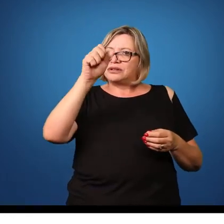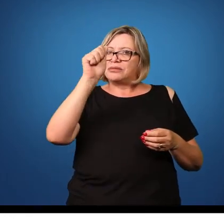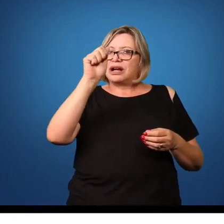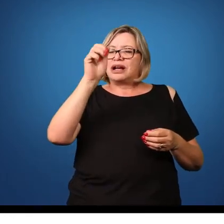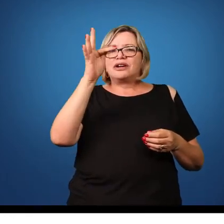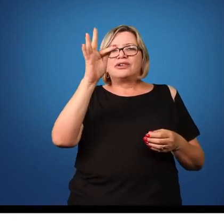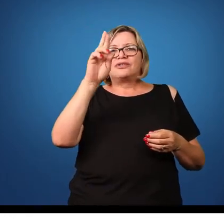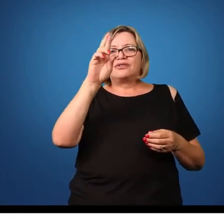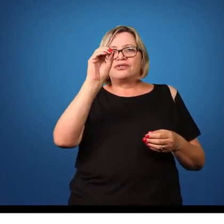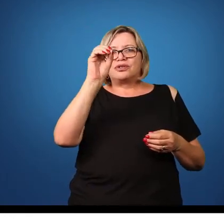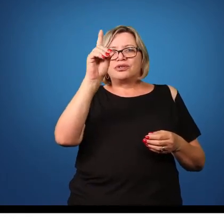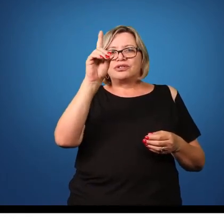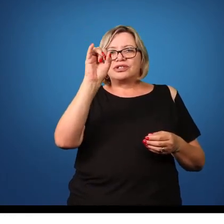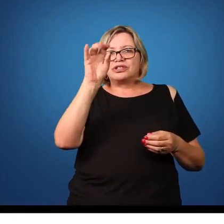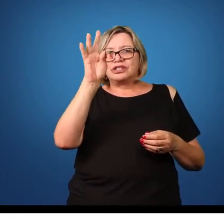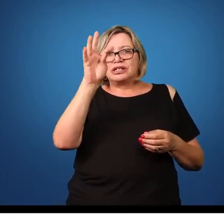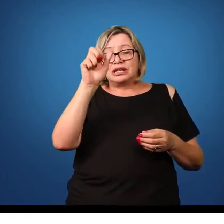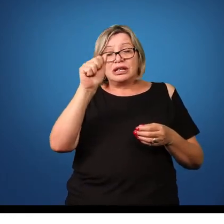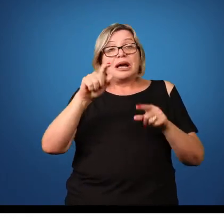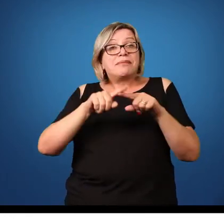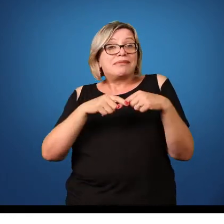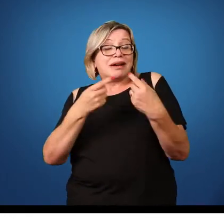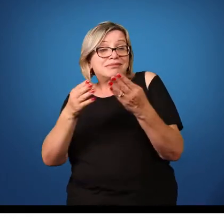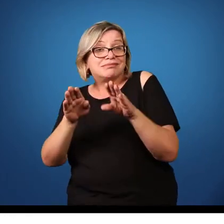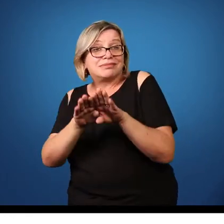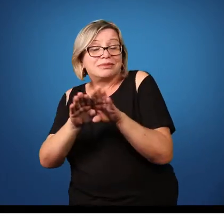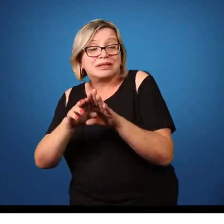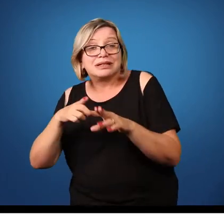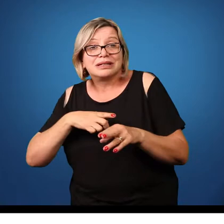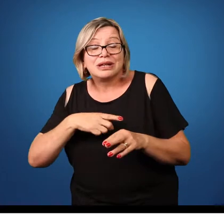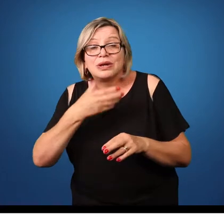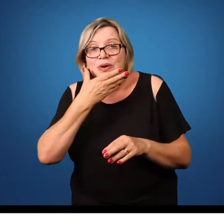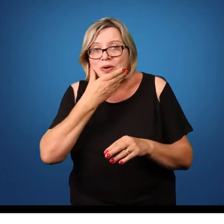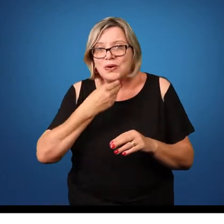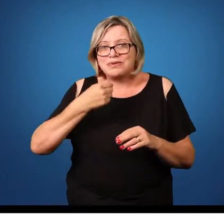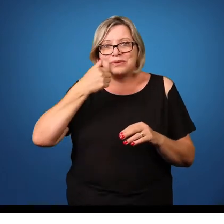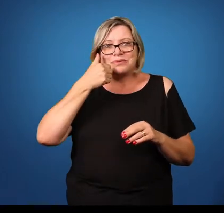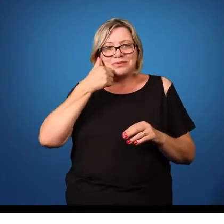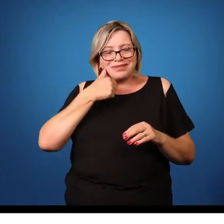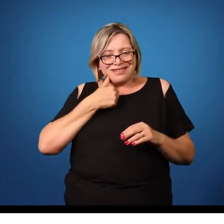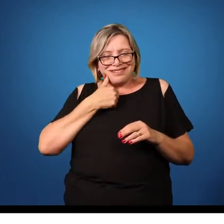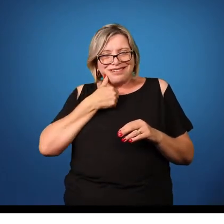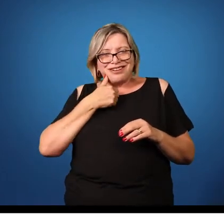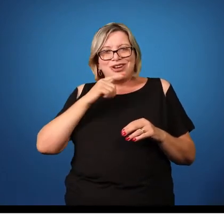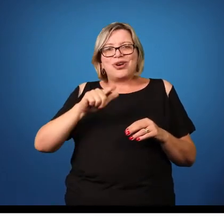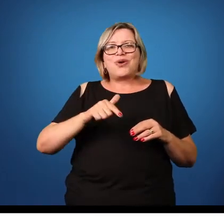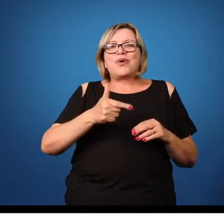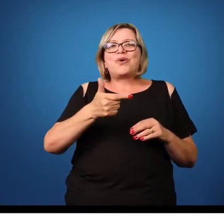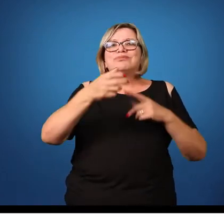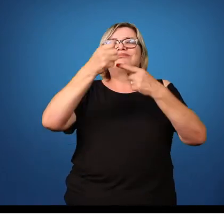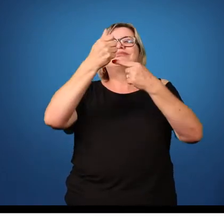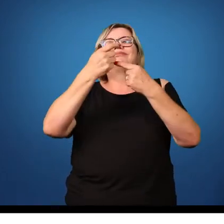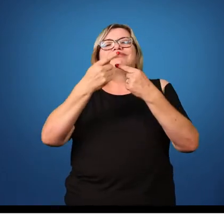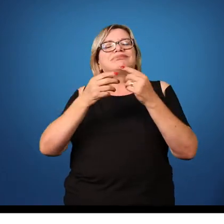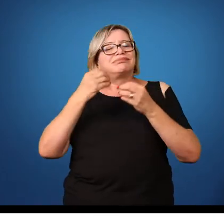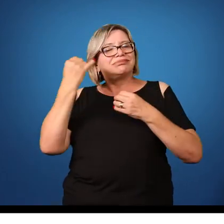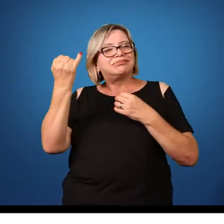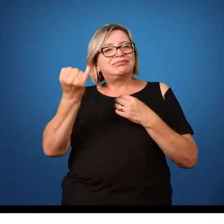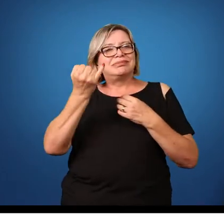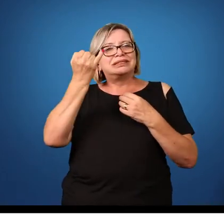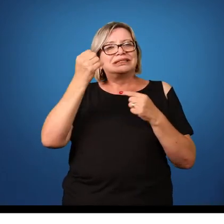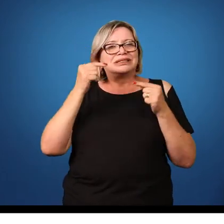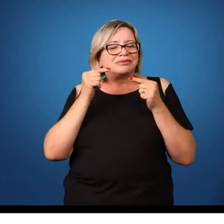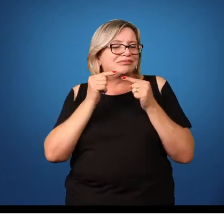sexos separados. Outra característica também interessante desse grupo está relacionado